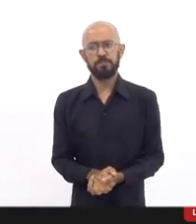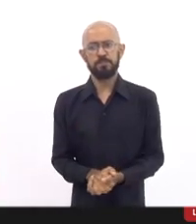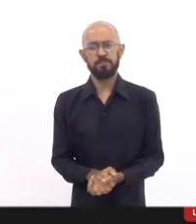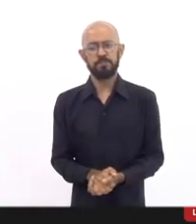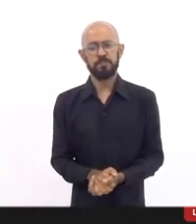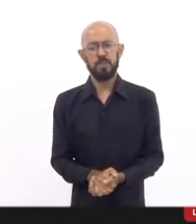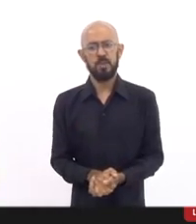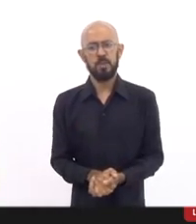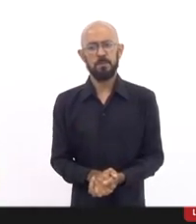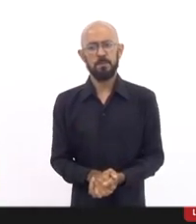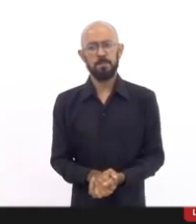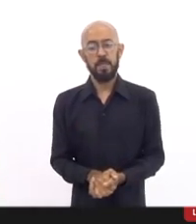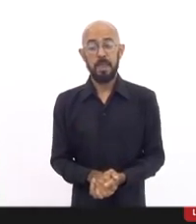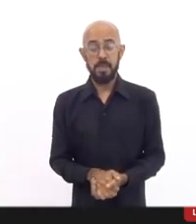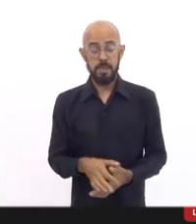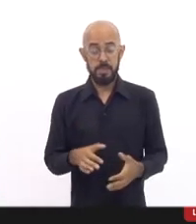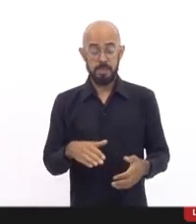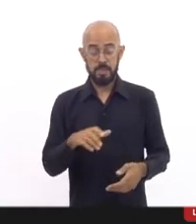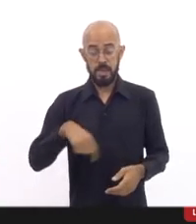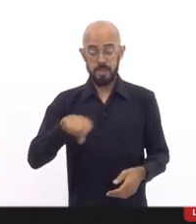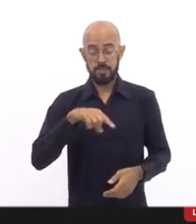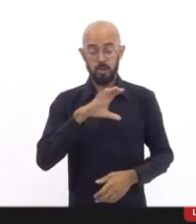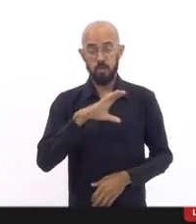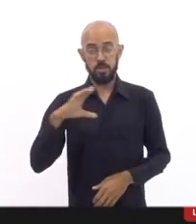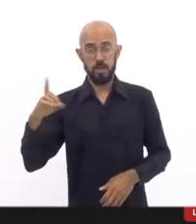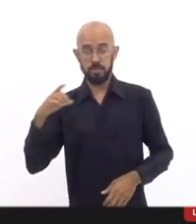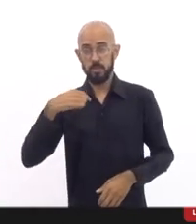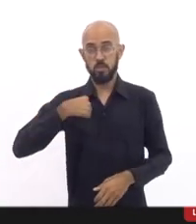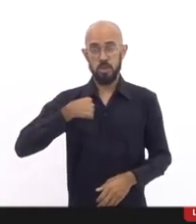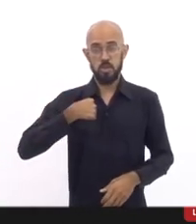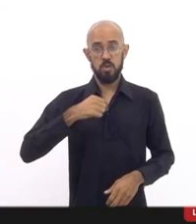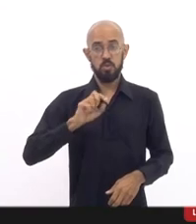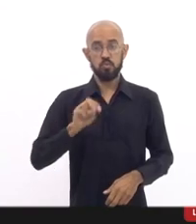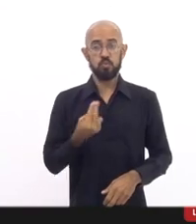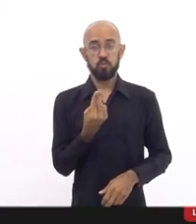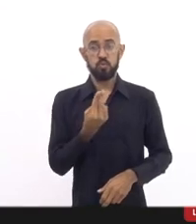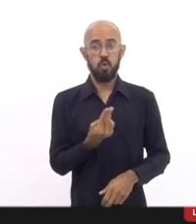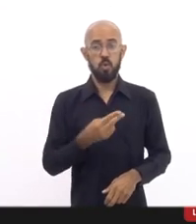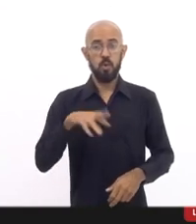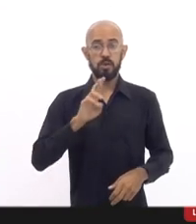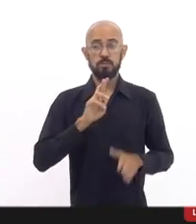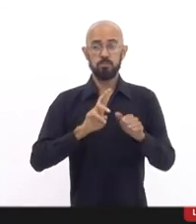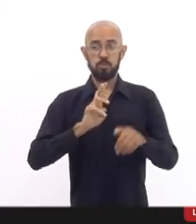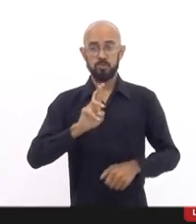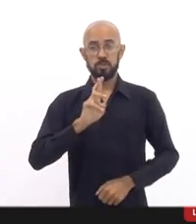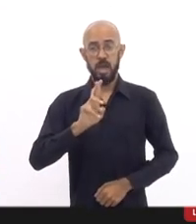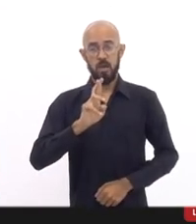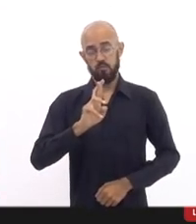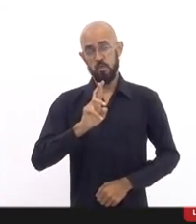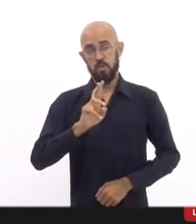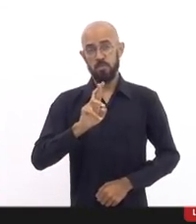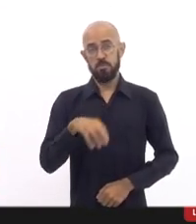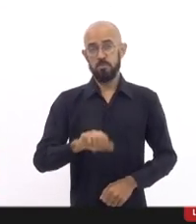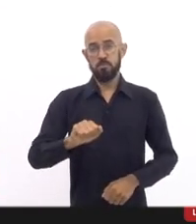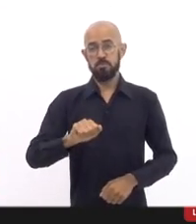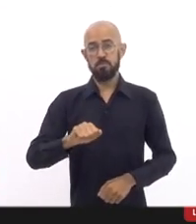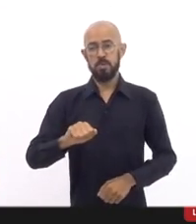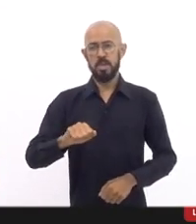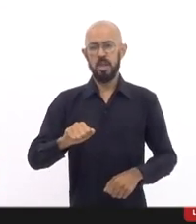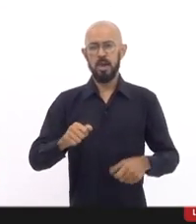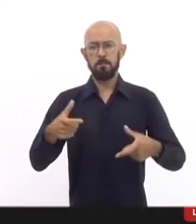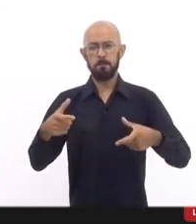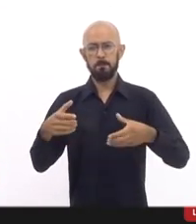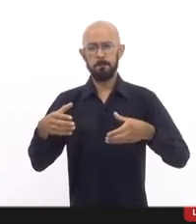Dentro dessa coordenação geral, eu respondo pela Coordenadoria de Direitos Humanos e Minorias, há uma estrutura de mediação